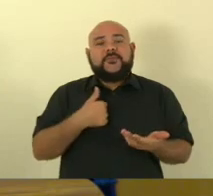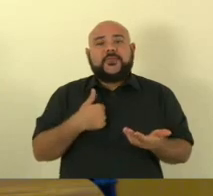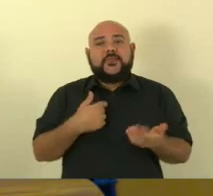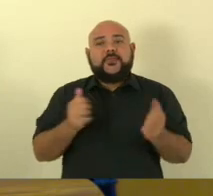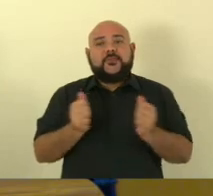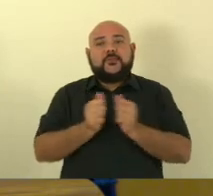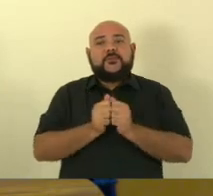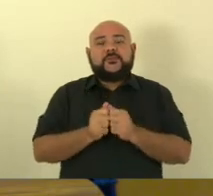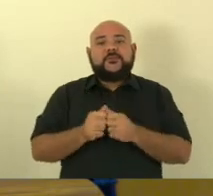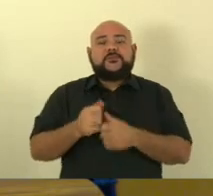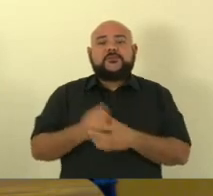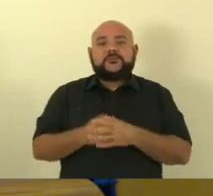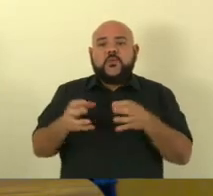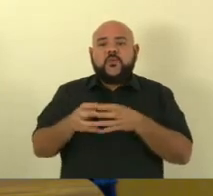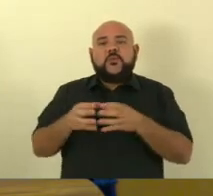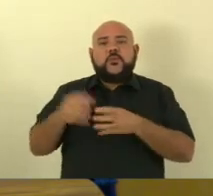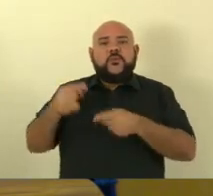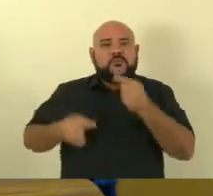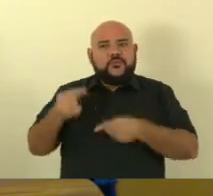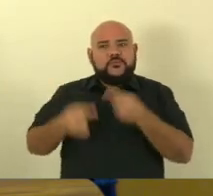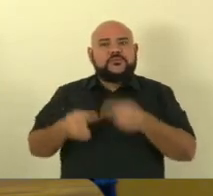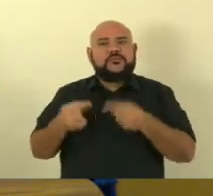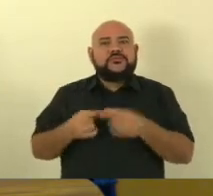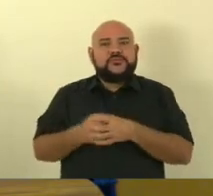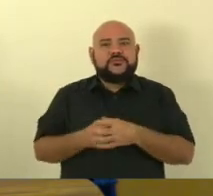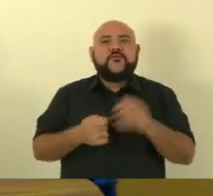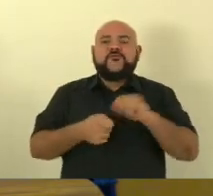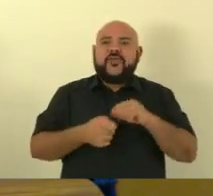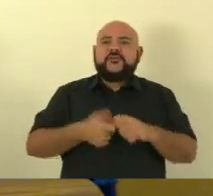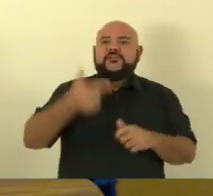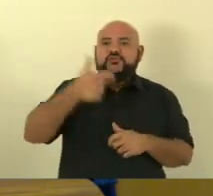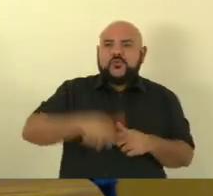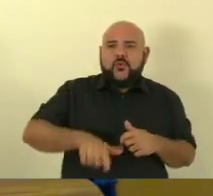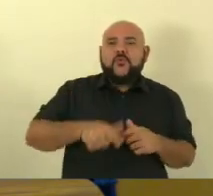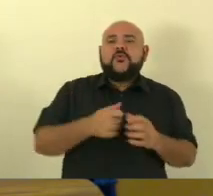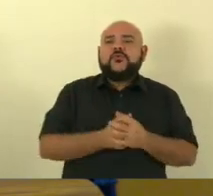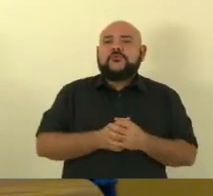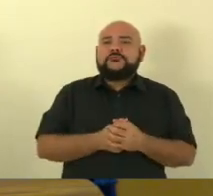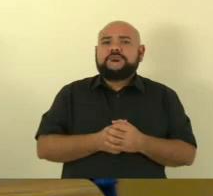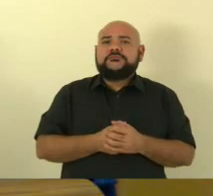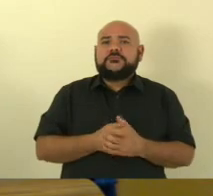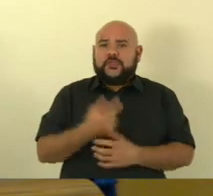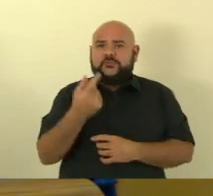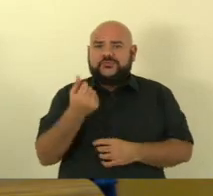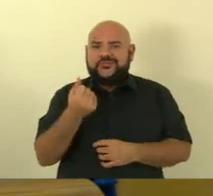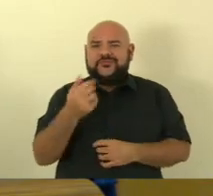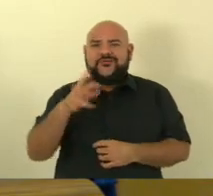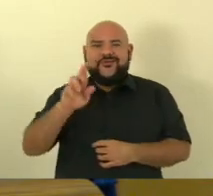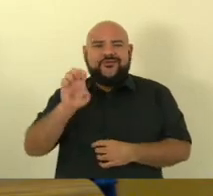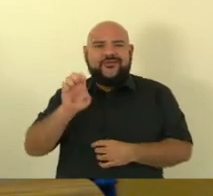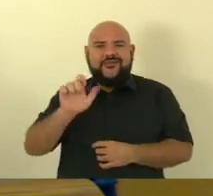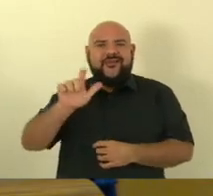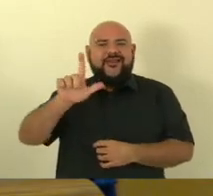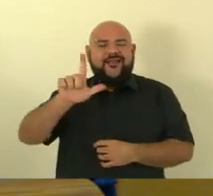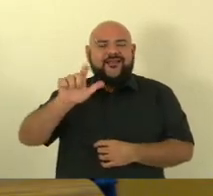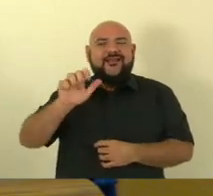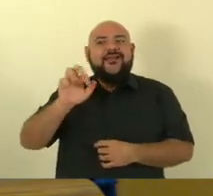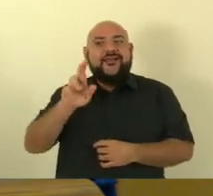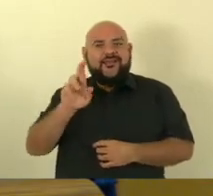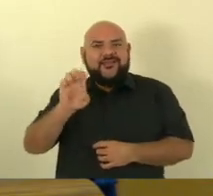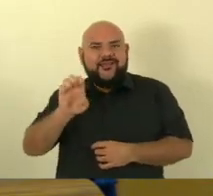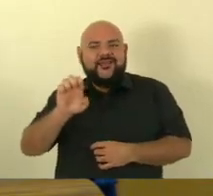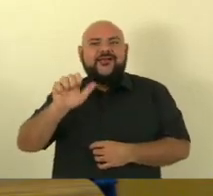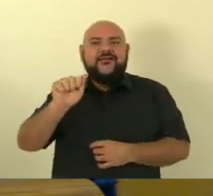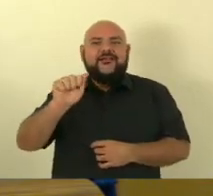refez a discussão econômica do Brasil através do plano real que é o PSDB muitos se esquecem disso mas até então